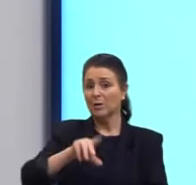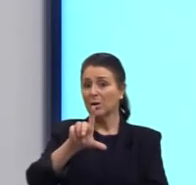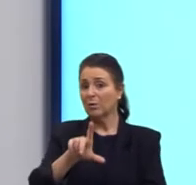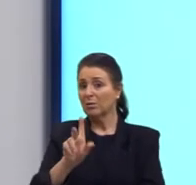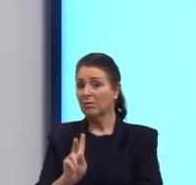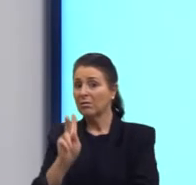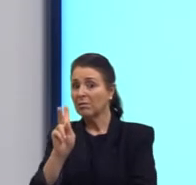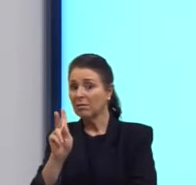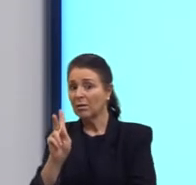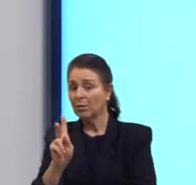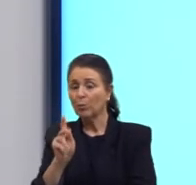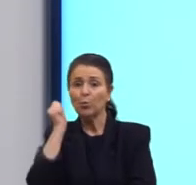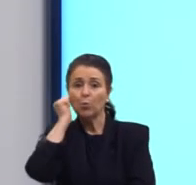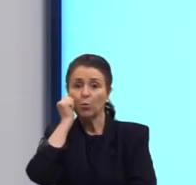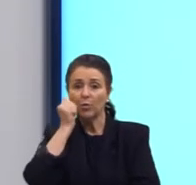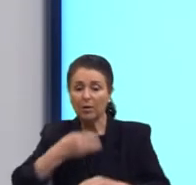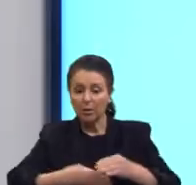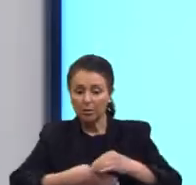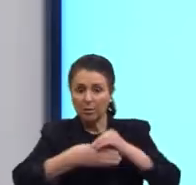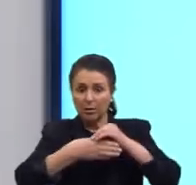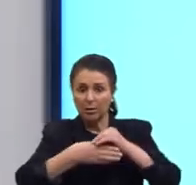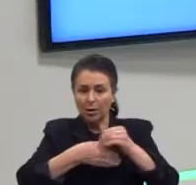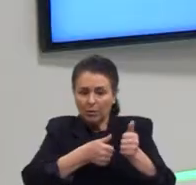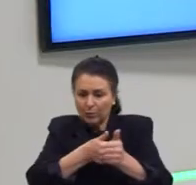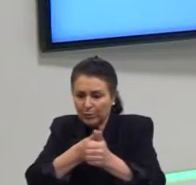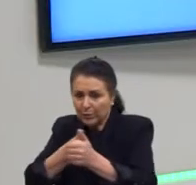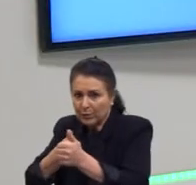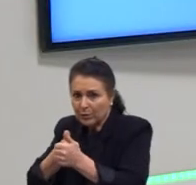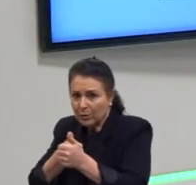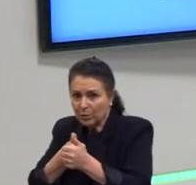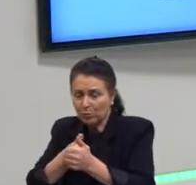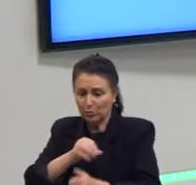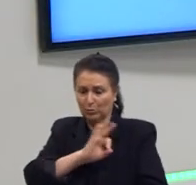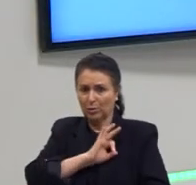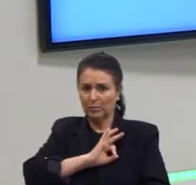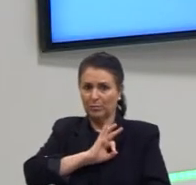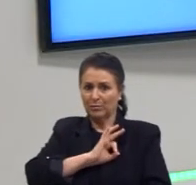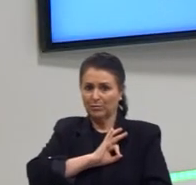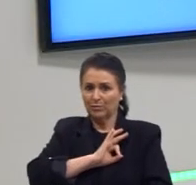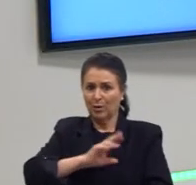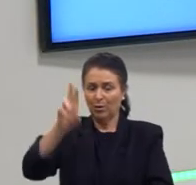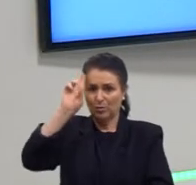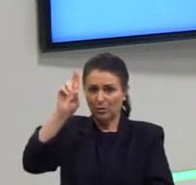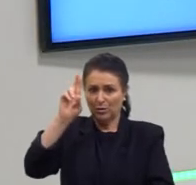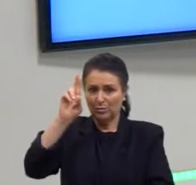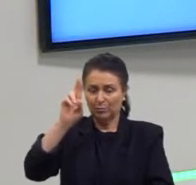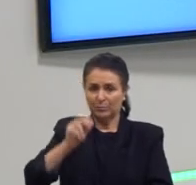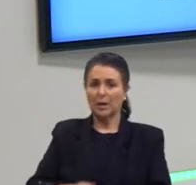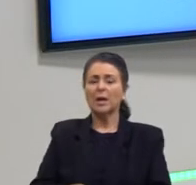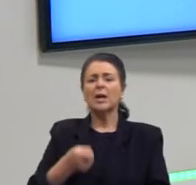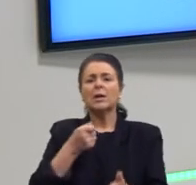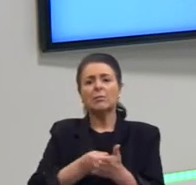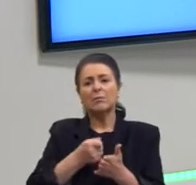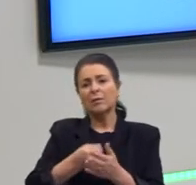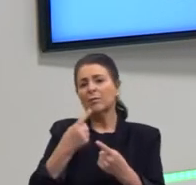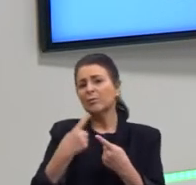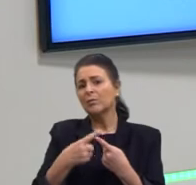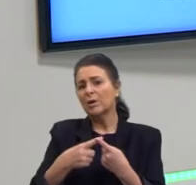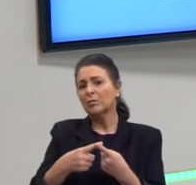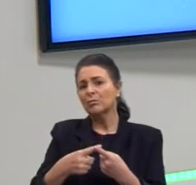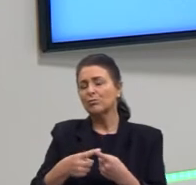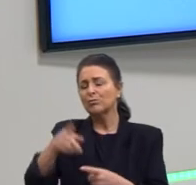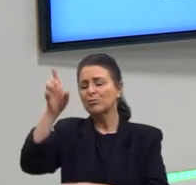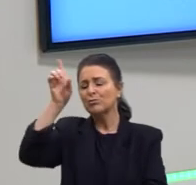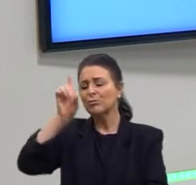foi perseguido pelo chefe de polícia de Selma, lutando pelo quê? Pelo direito ao voto. Como é que alguém poderia ser contra